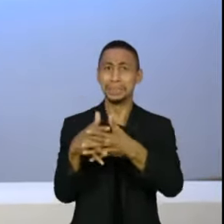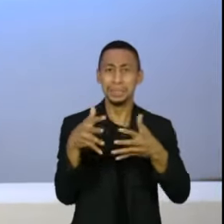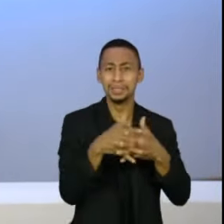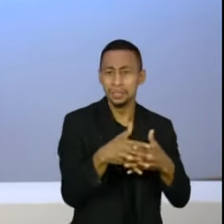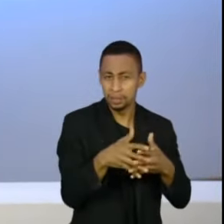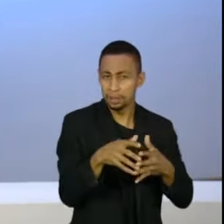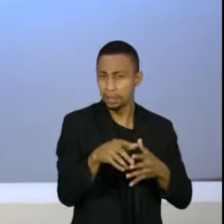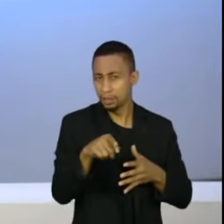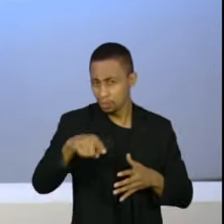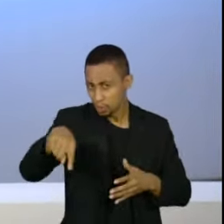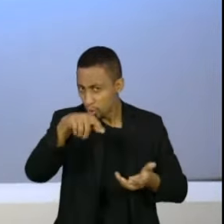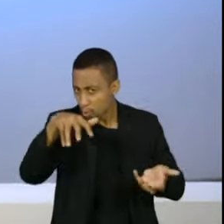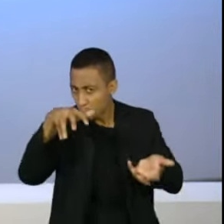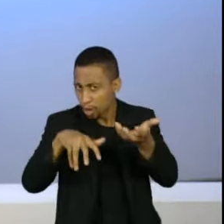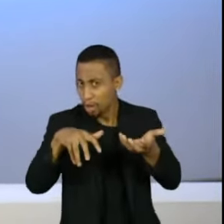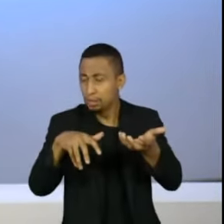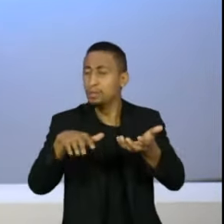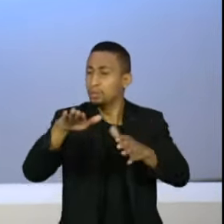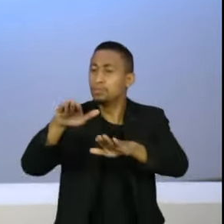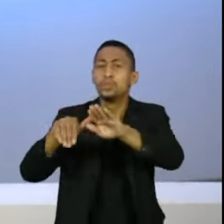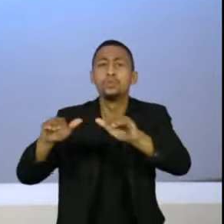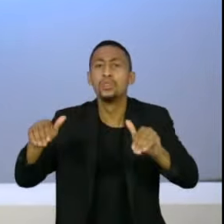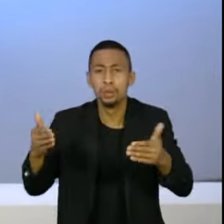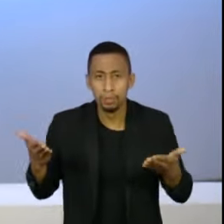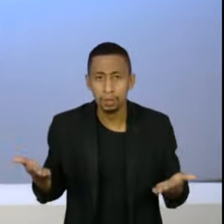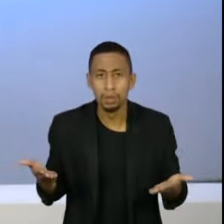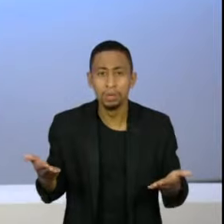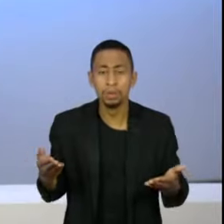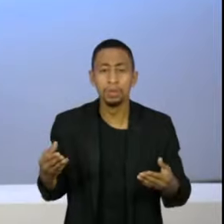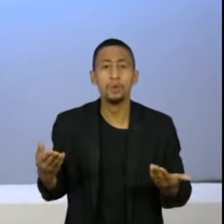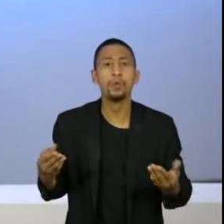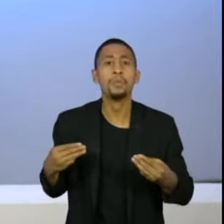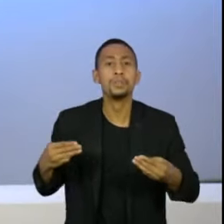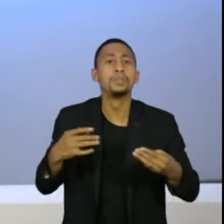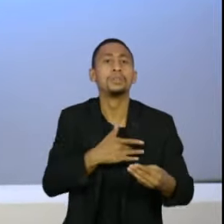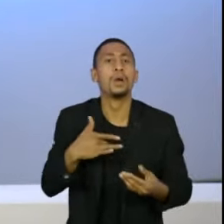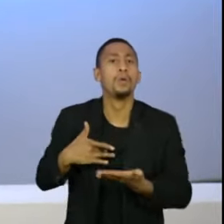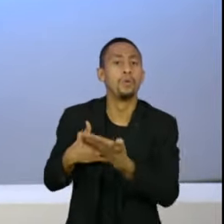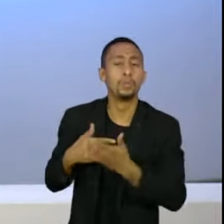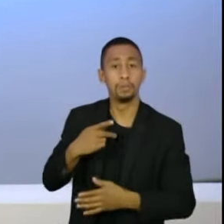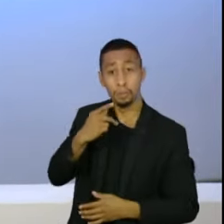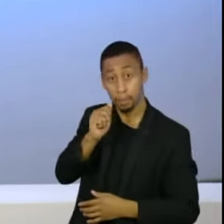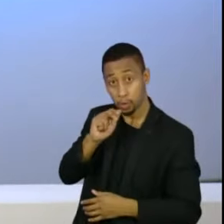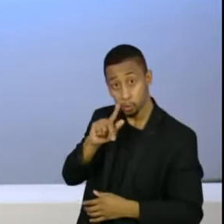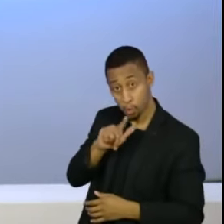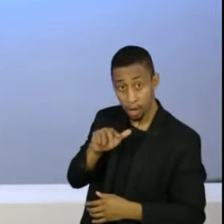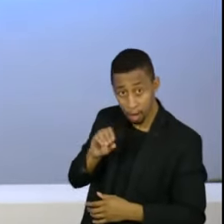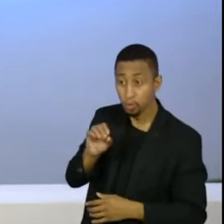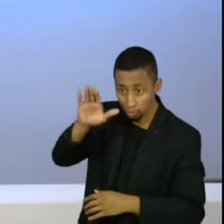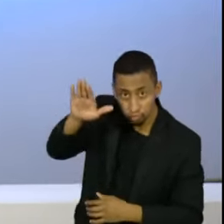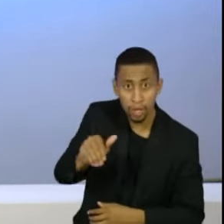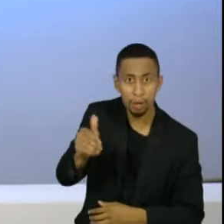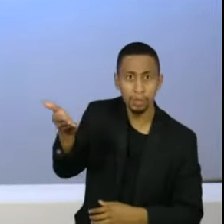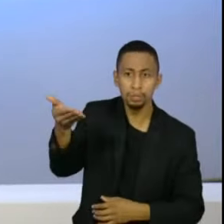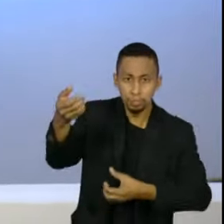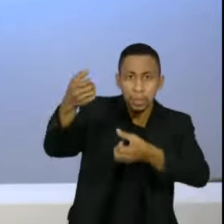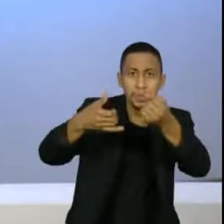Por que o Congresso não convoca o ministro Pazueiro para explicações? Porque o Congresso não cobra explicações deste governo nesse sentido.